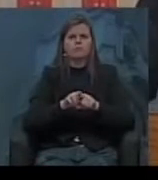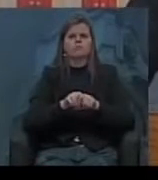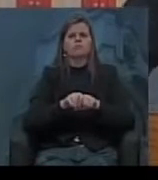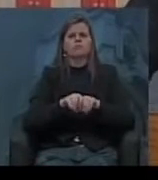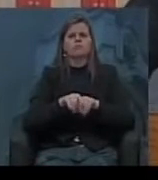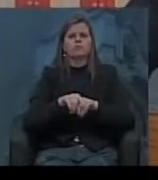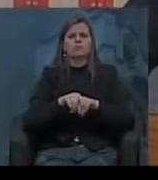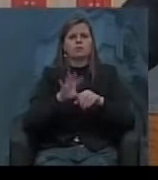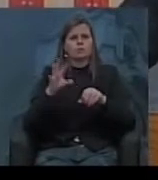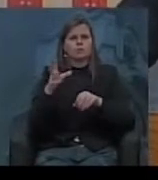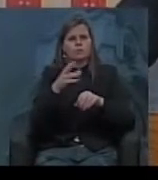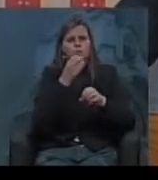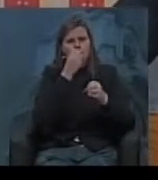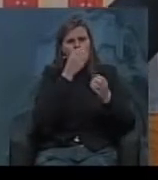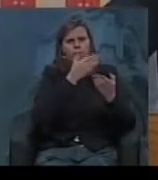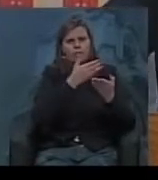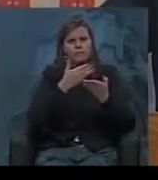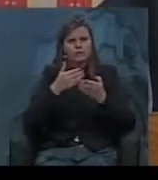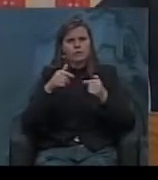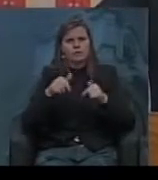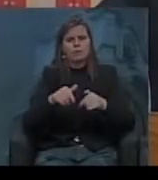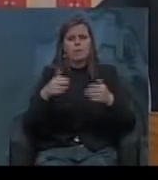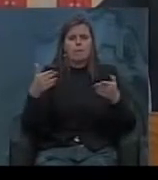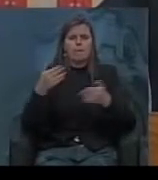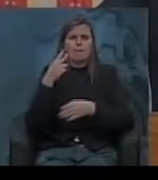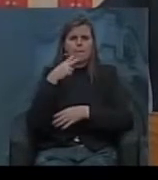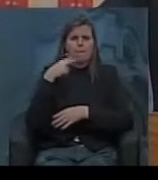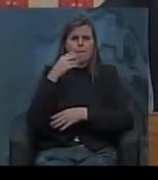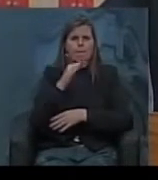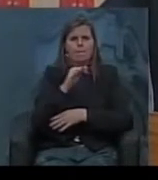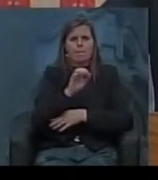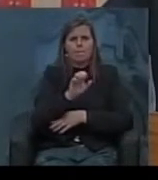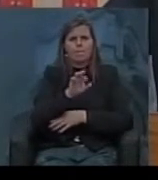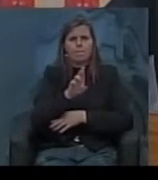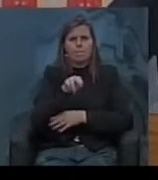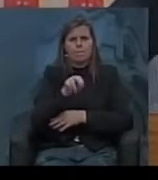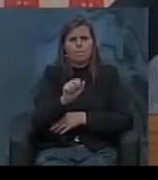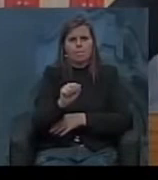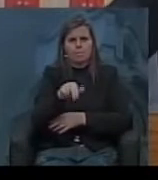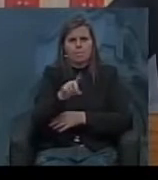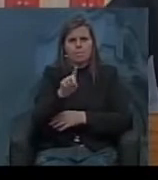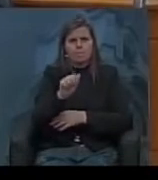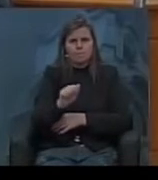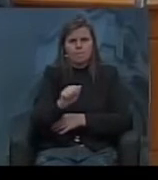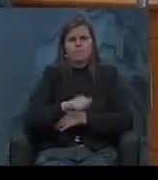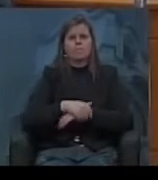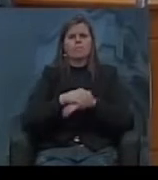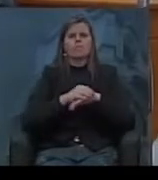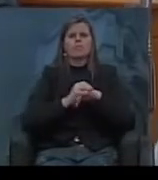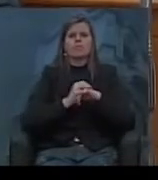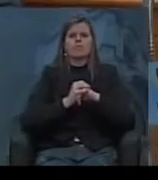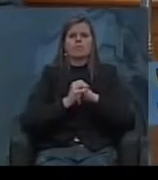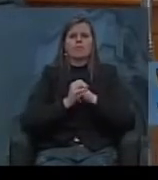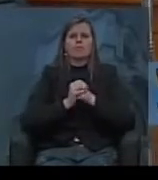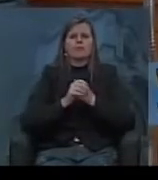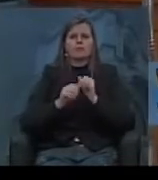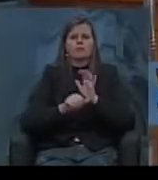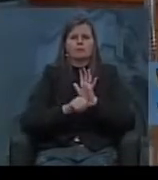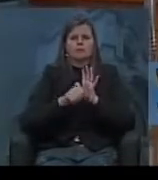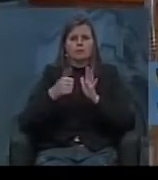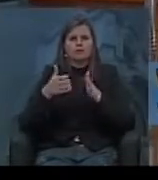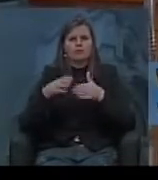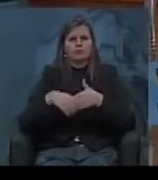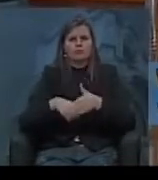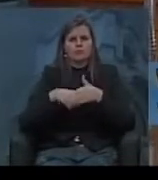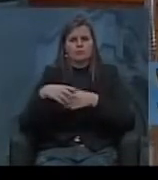vocês são muito bem vindos aqui vereadora Fernanda Melchiona primeiro gostaria de cumprimentar o professor Cássio